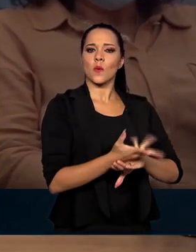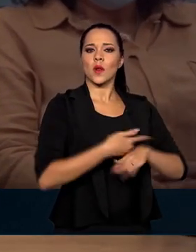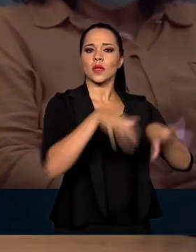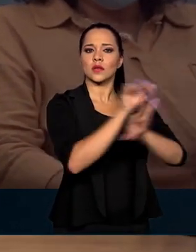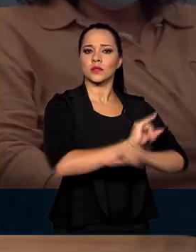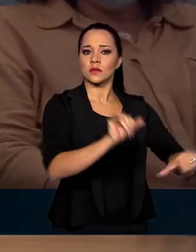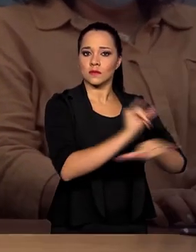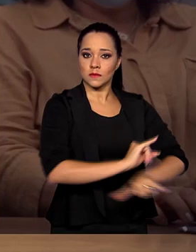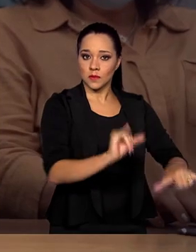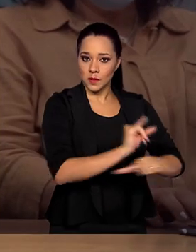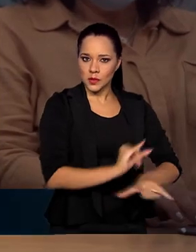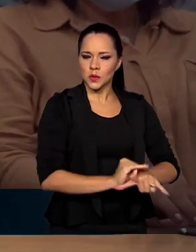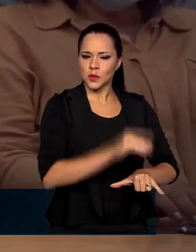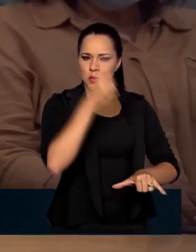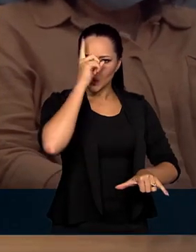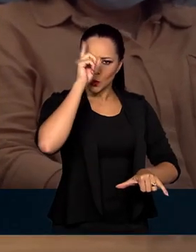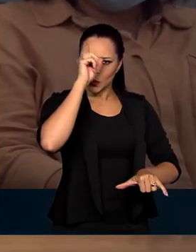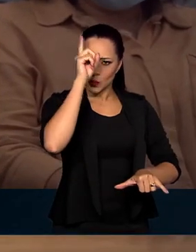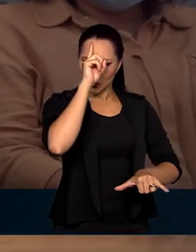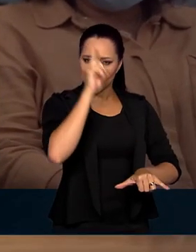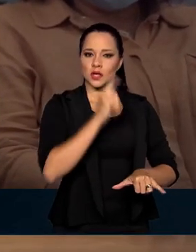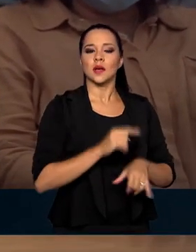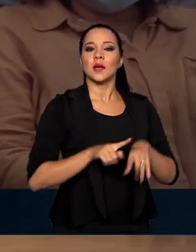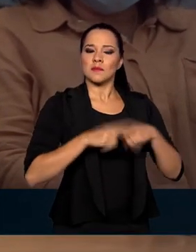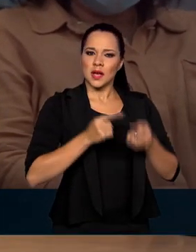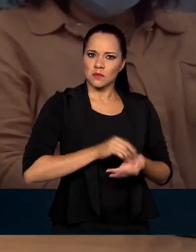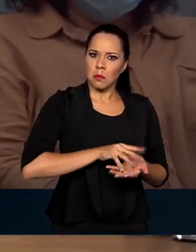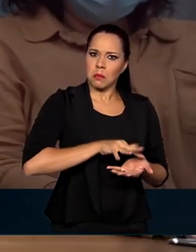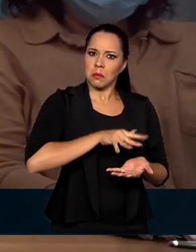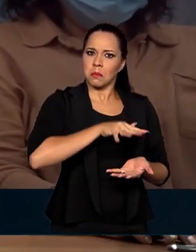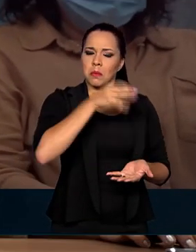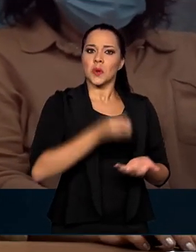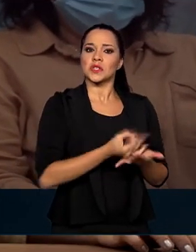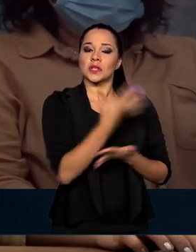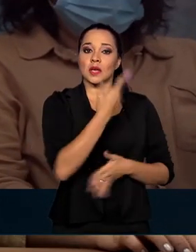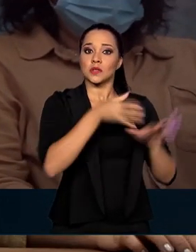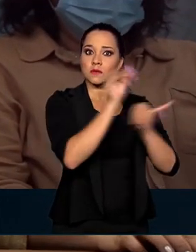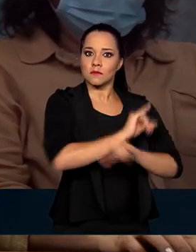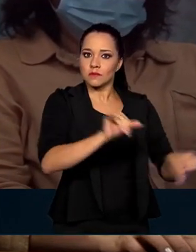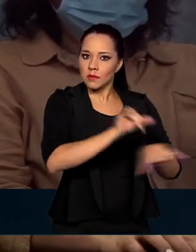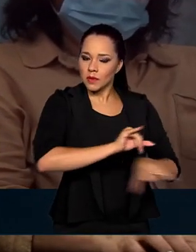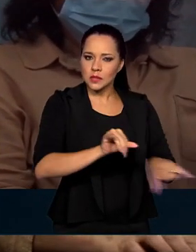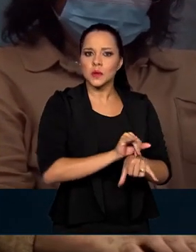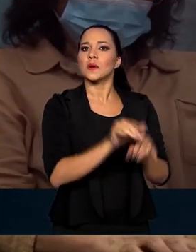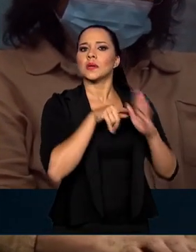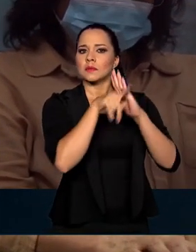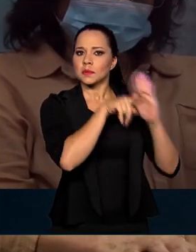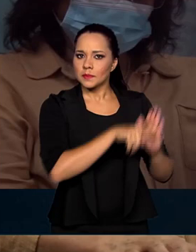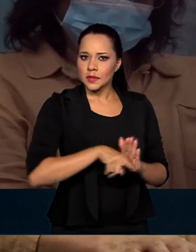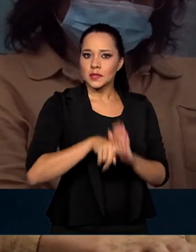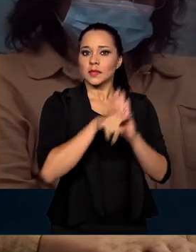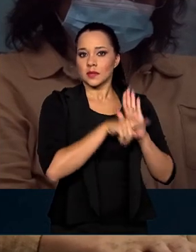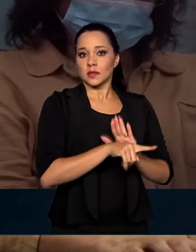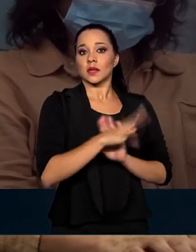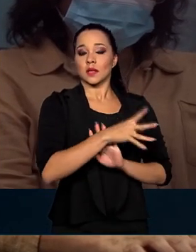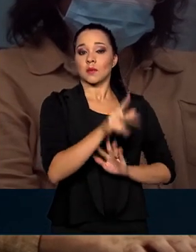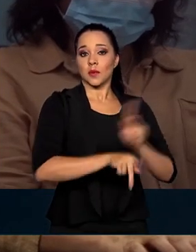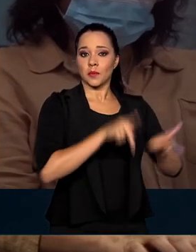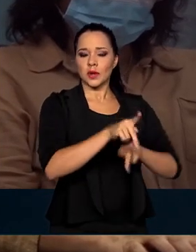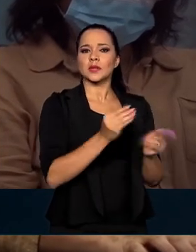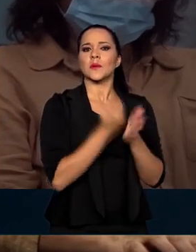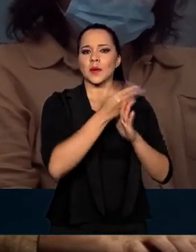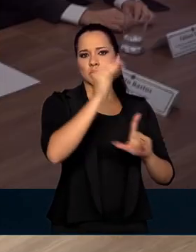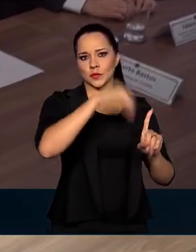informações a cada dia, mas tem um volume significativo de informações, né, acerca da população mais